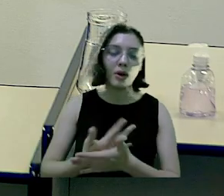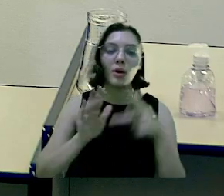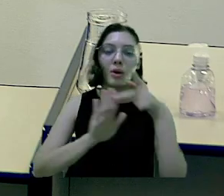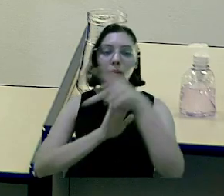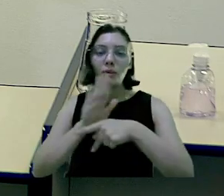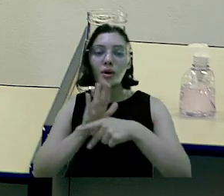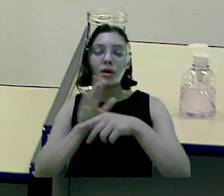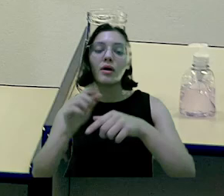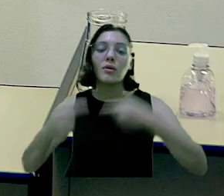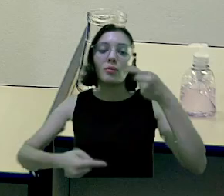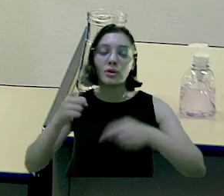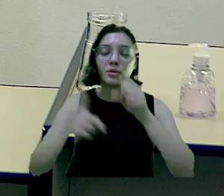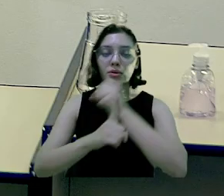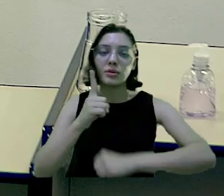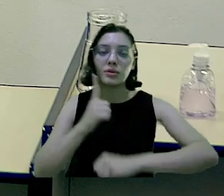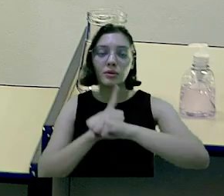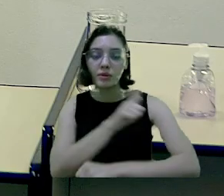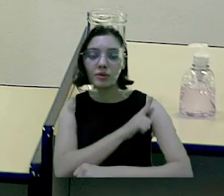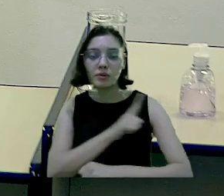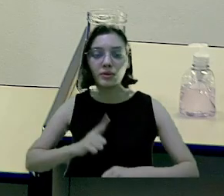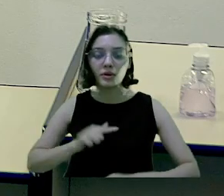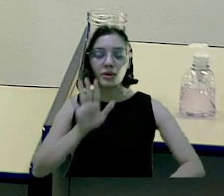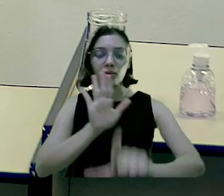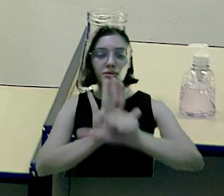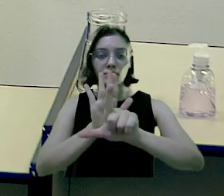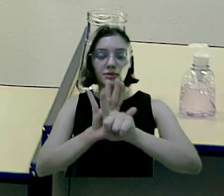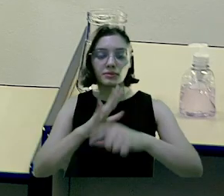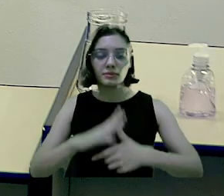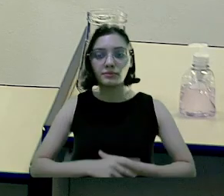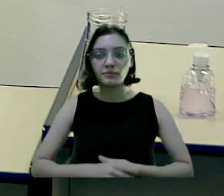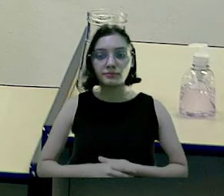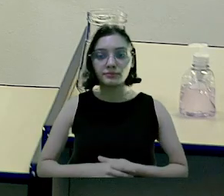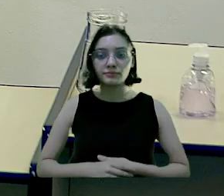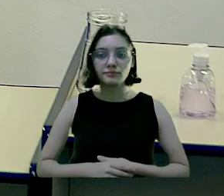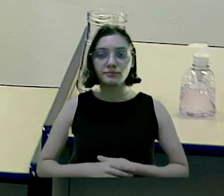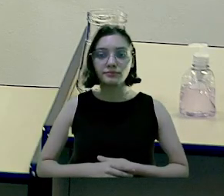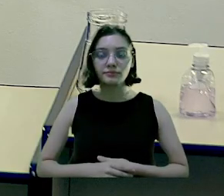política econômica e social do governo e a legislação vigente.